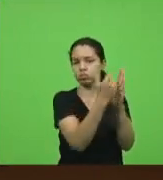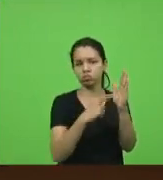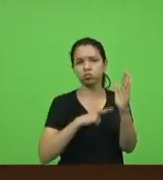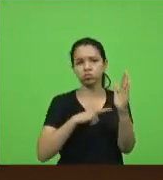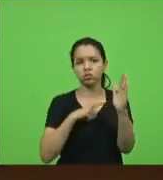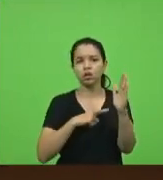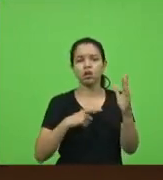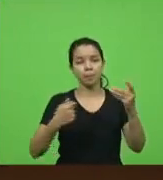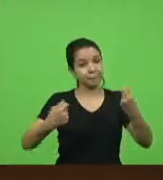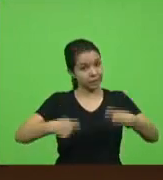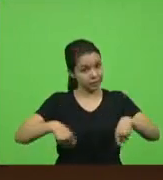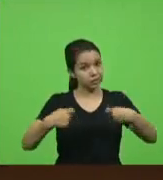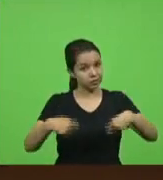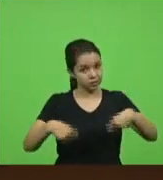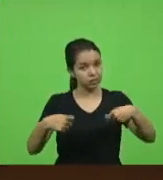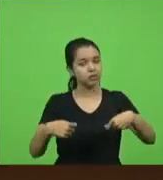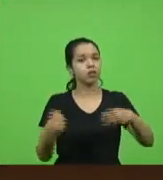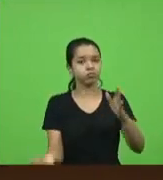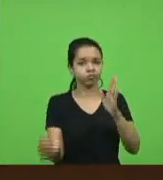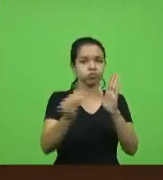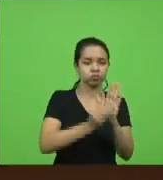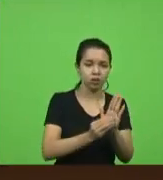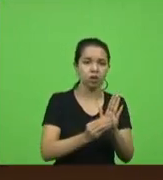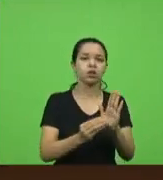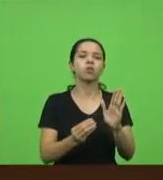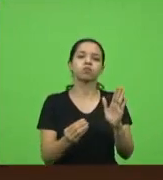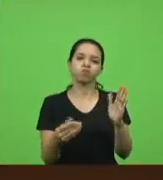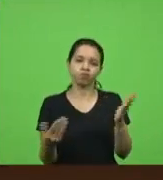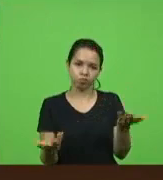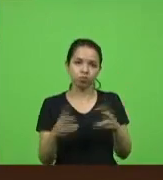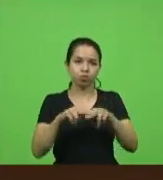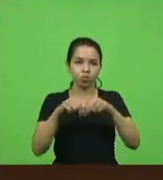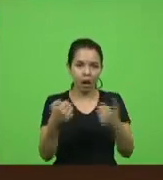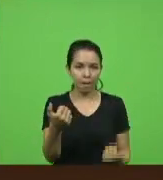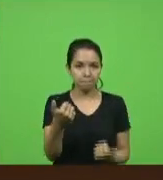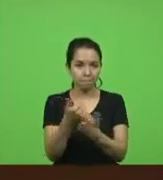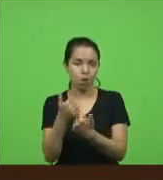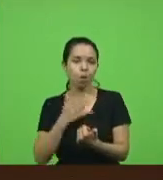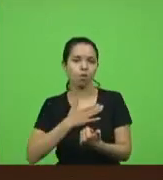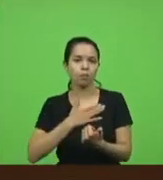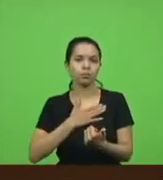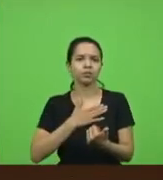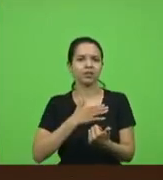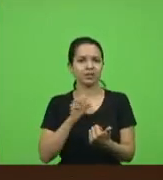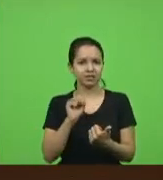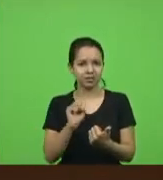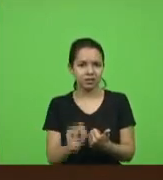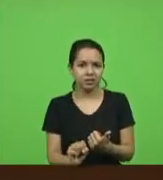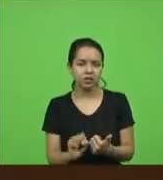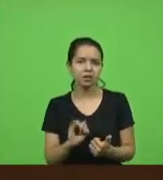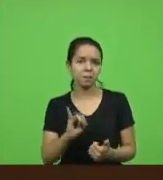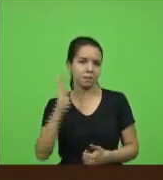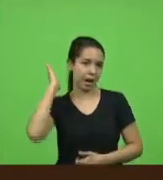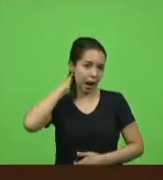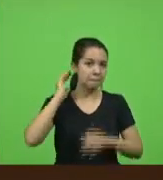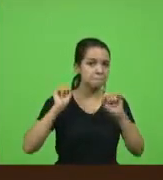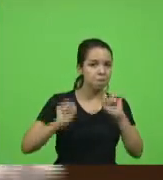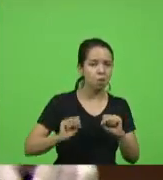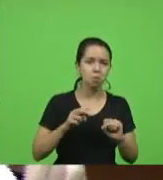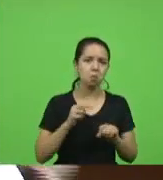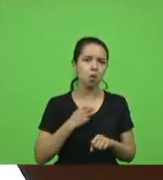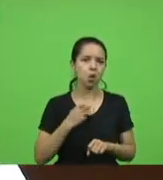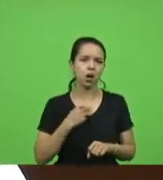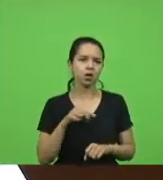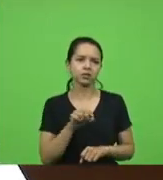precisa ser colocado por isso tem todo o meu apoio e se parar pode porque que Santa Catarina não pode obrigado Obrigado